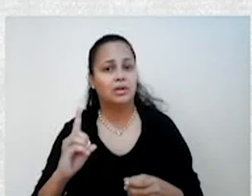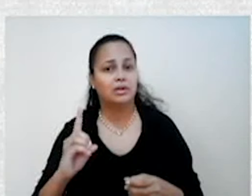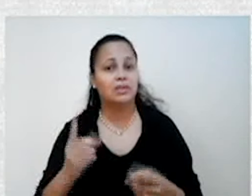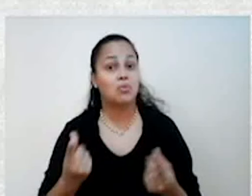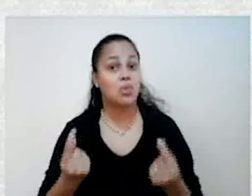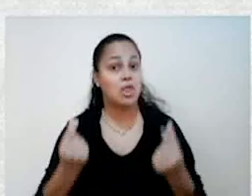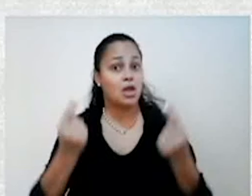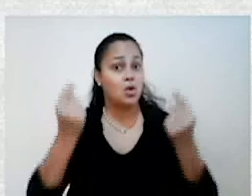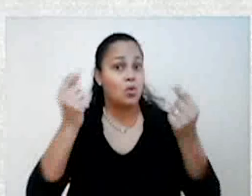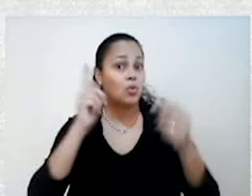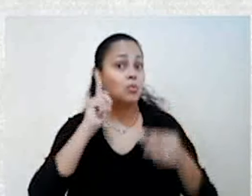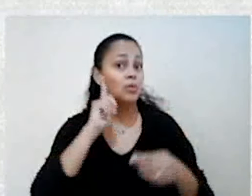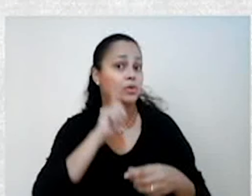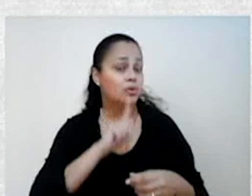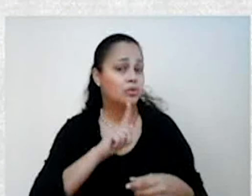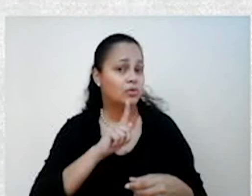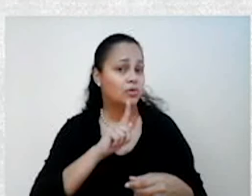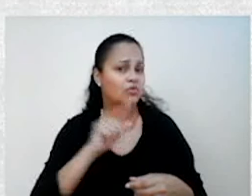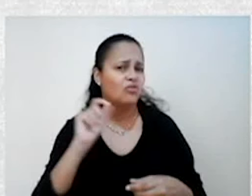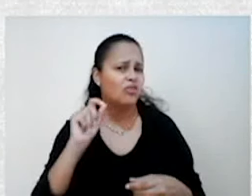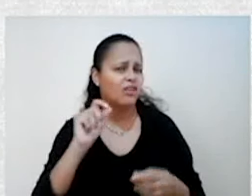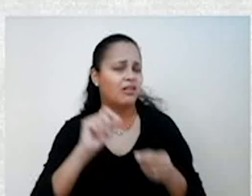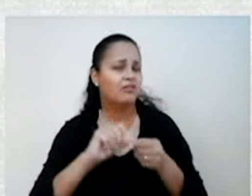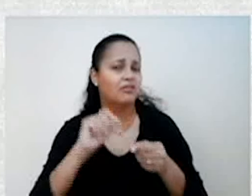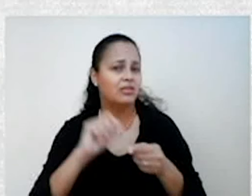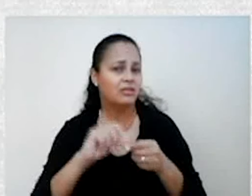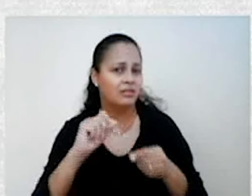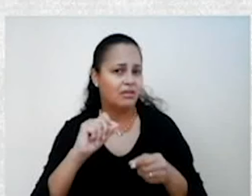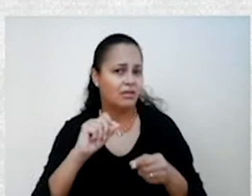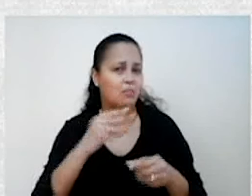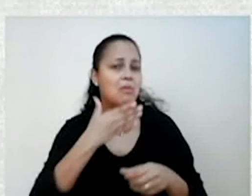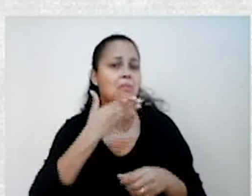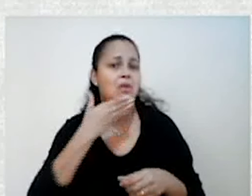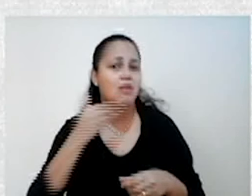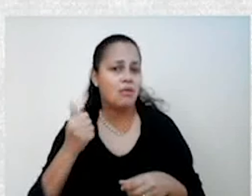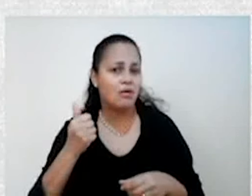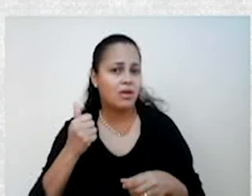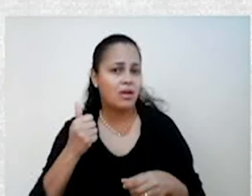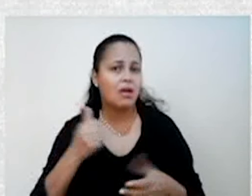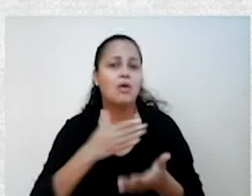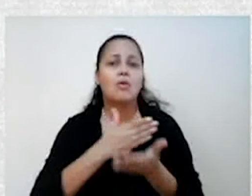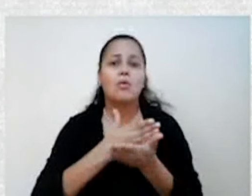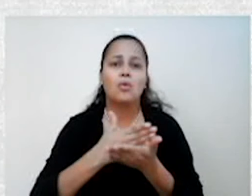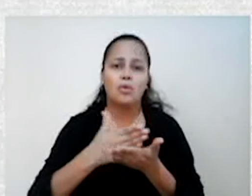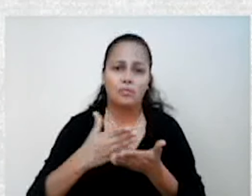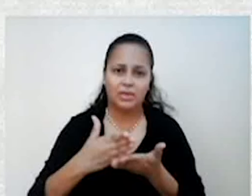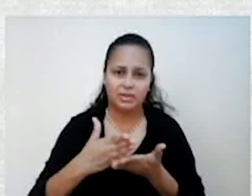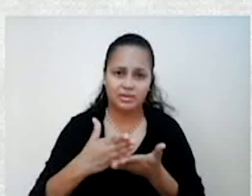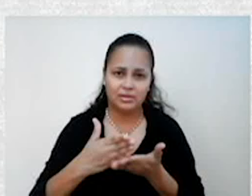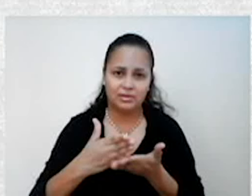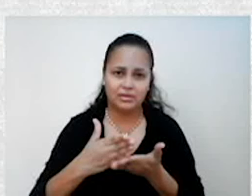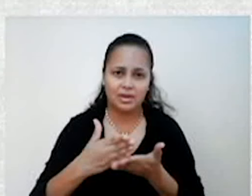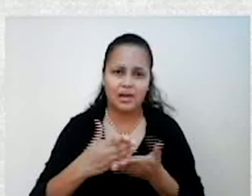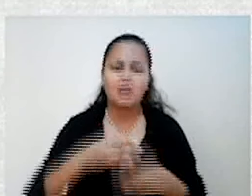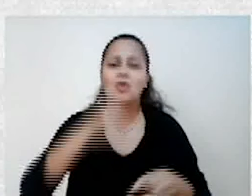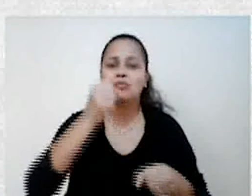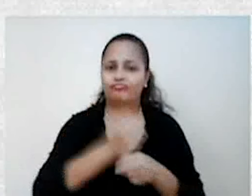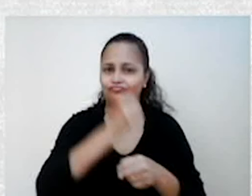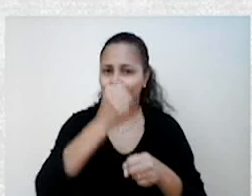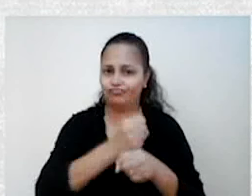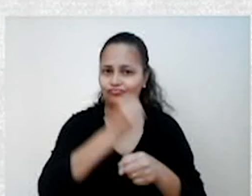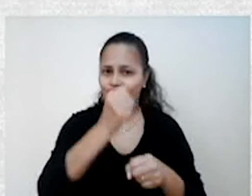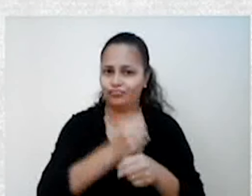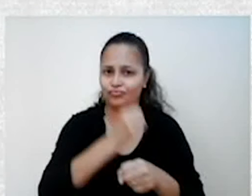O eles fizeram, então, para ajudar a solucionar essa crise? Começaram a construir obras públicas,